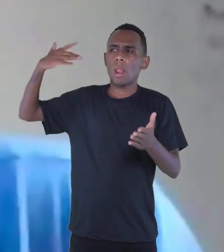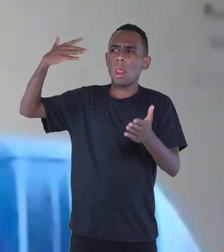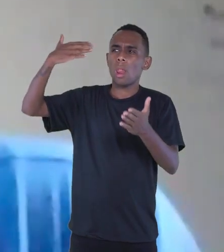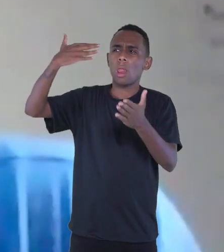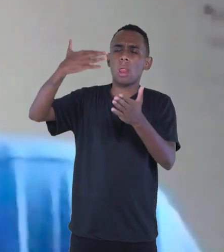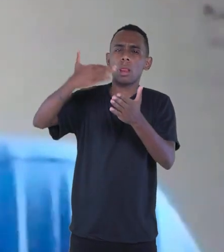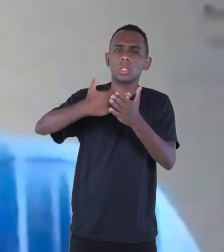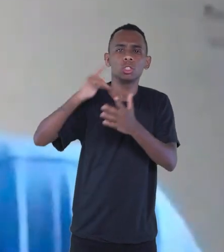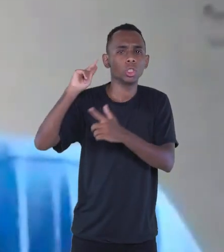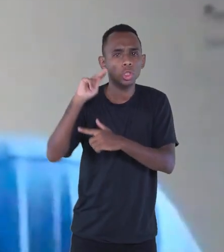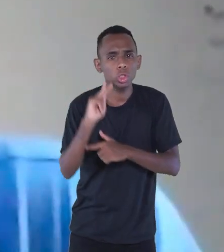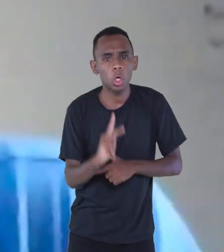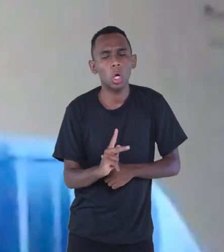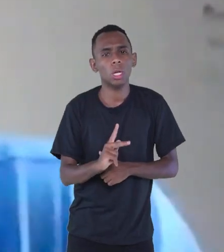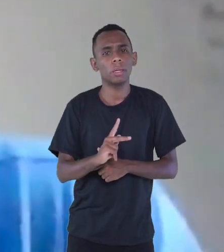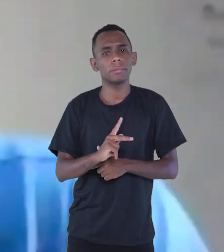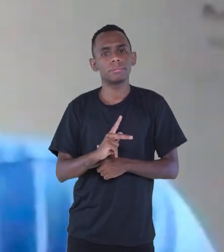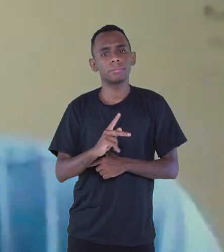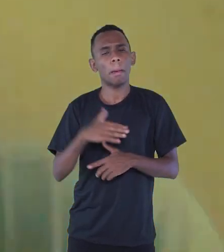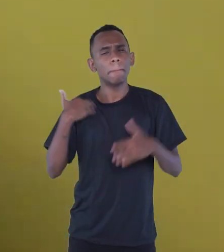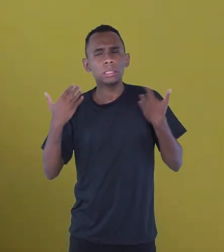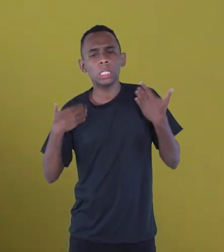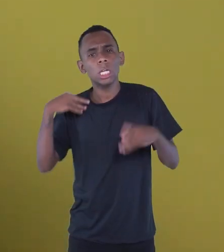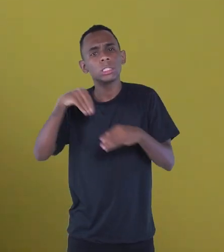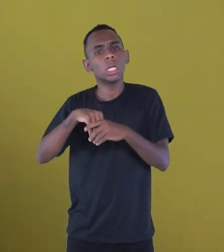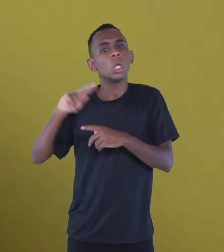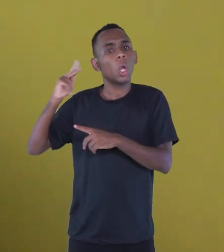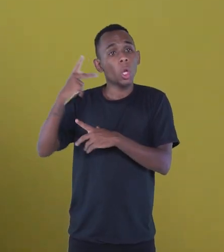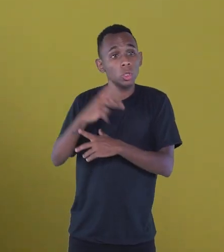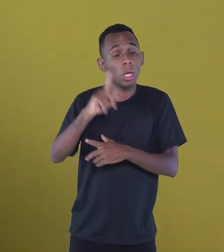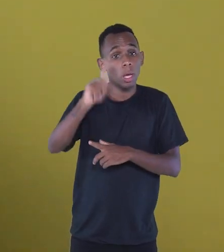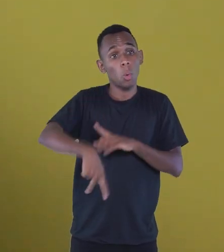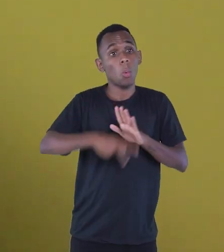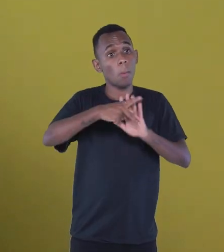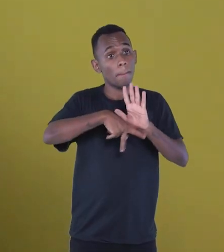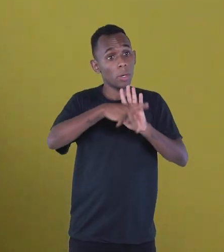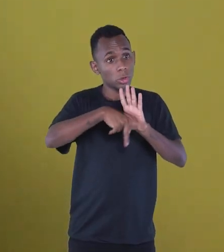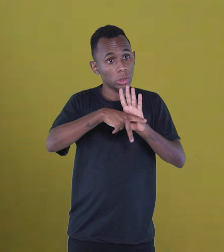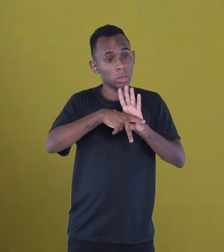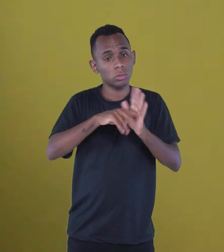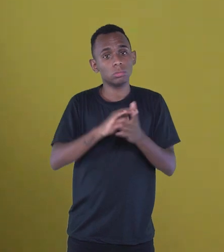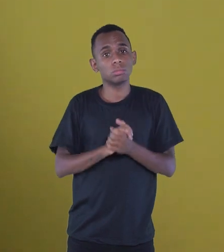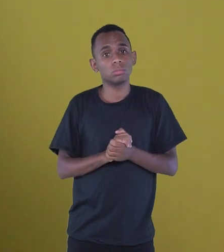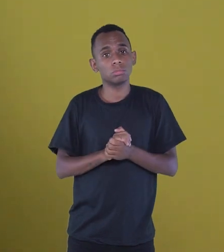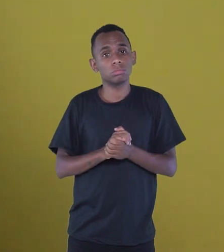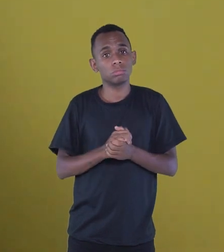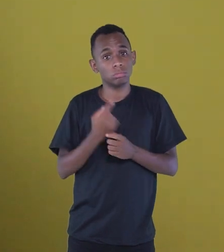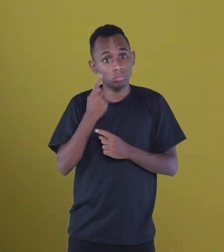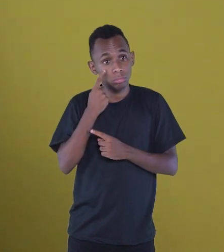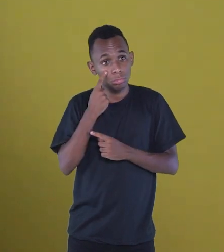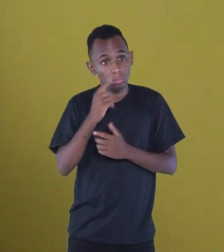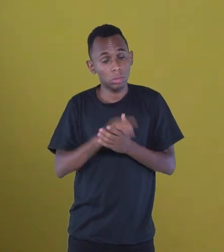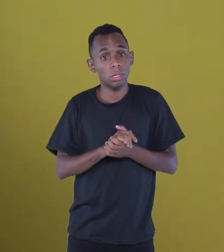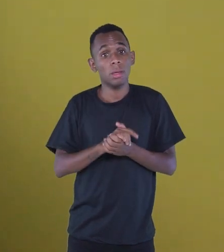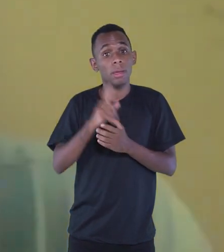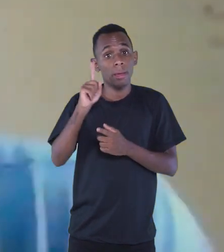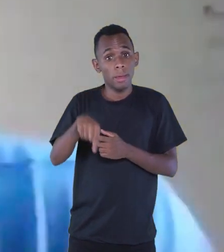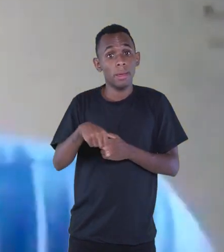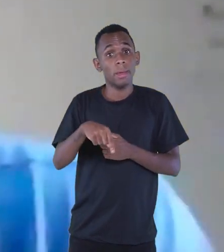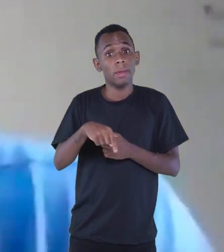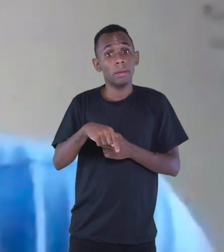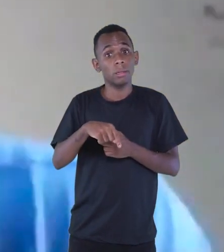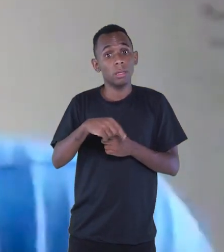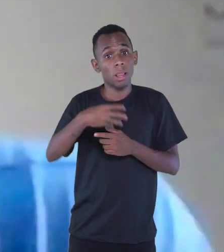Passeando na História, ele é um projeto que quer levar as crianças, mas principalmente